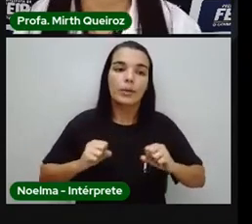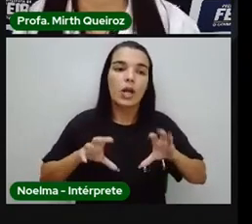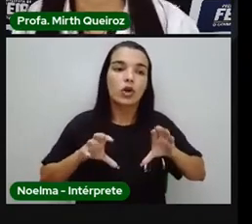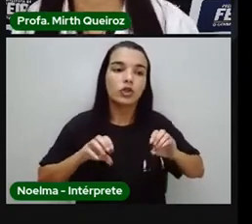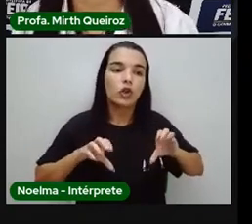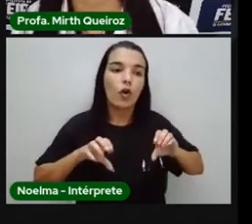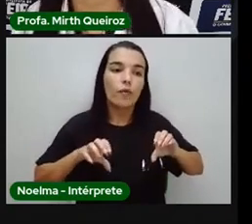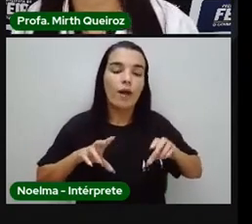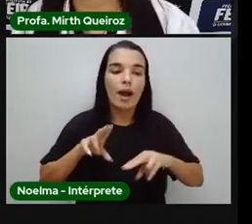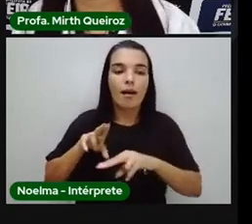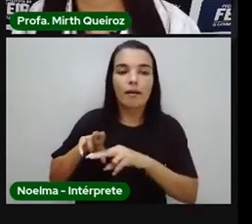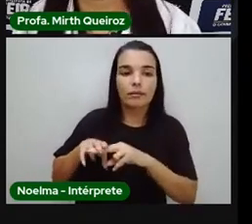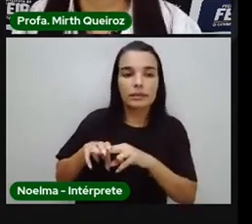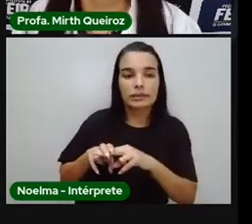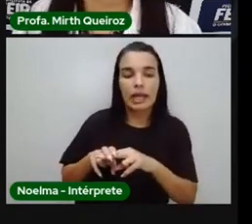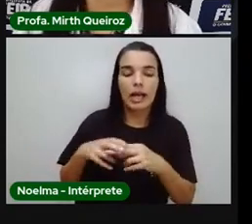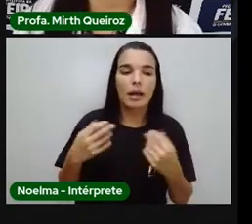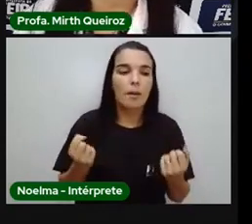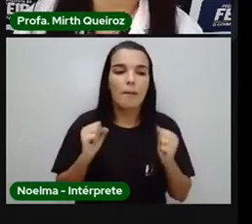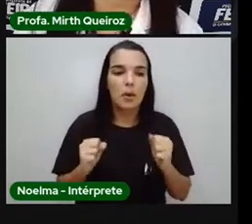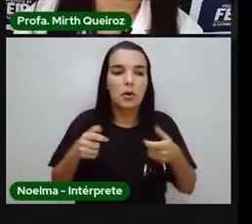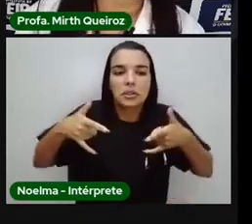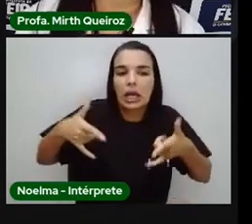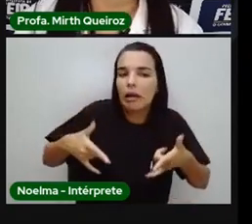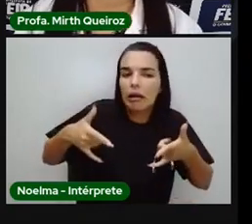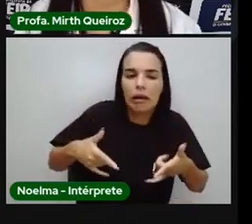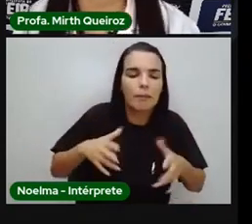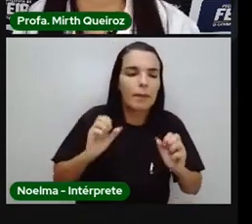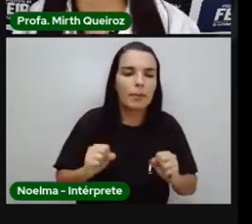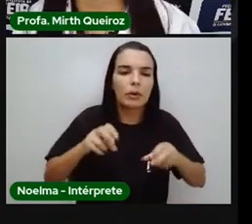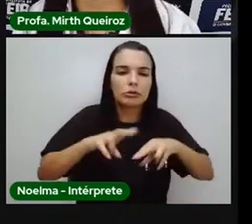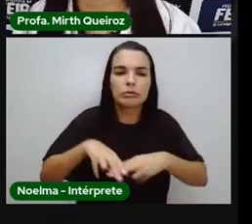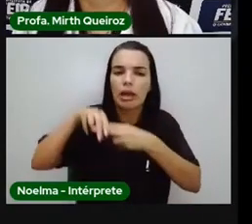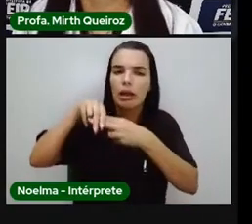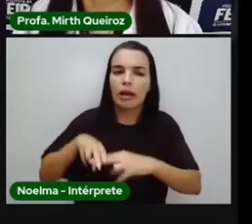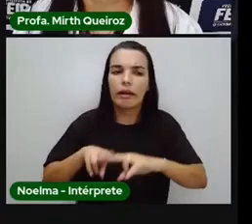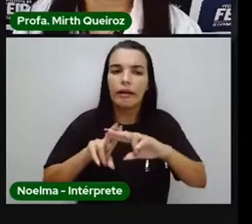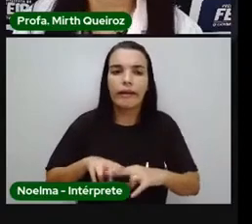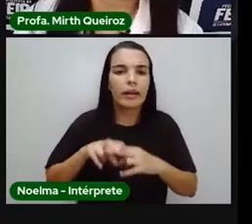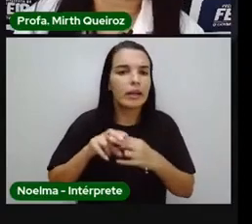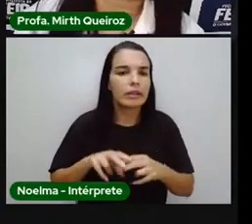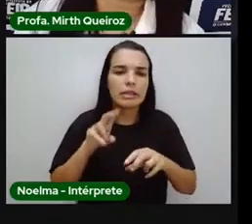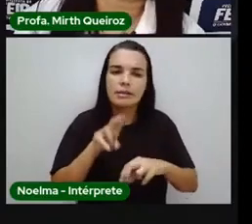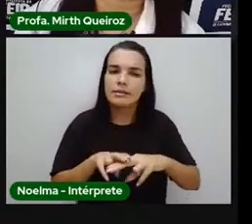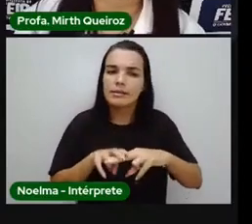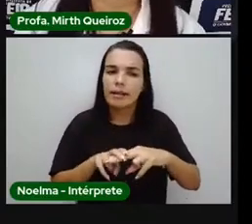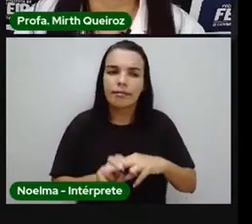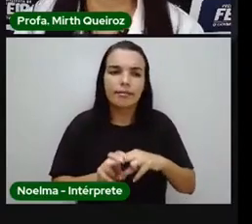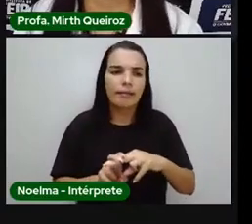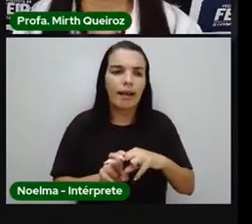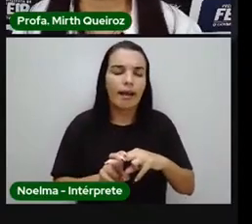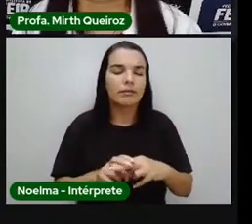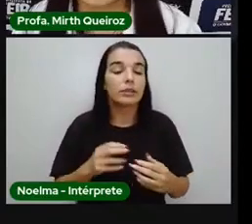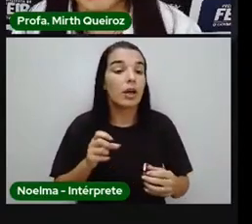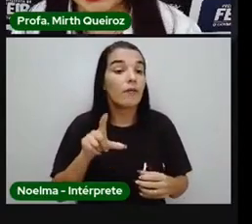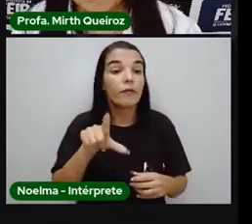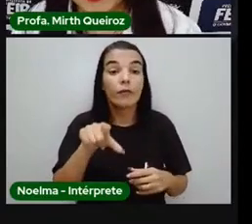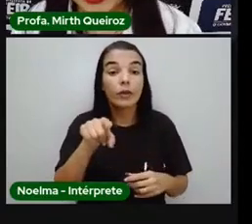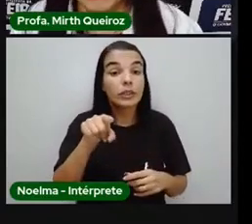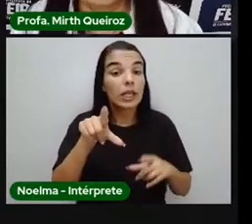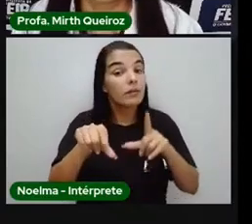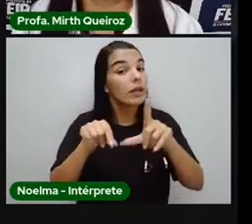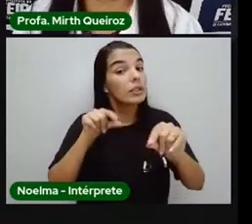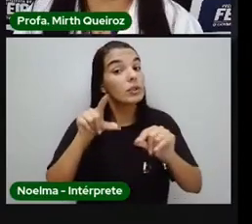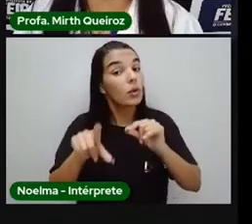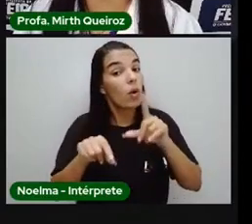deitado, pode deitar na cama, pode deitar numa rede, no chão, sentado na cadeira. Vocês vão escolher